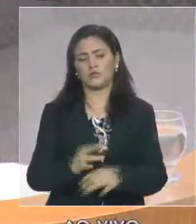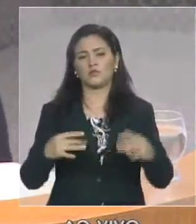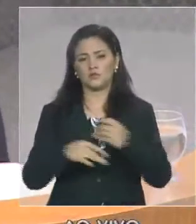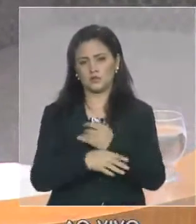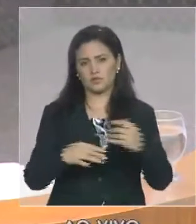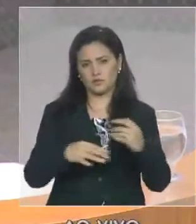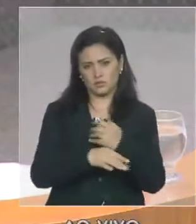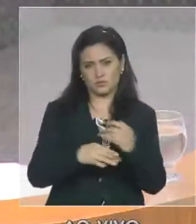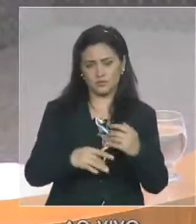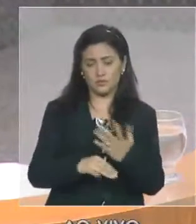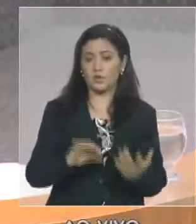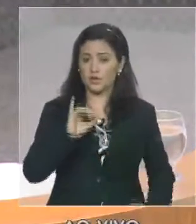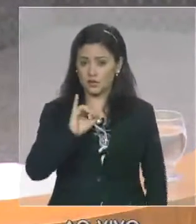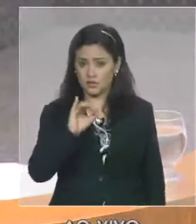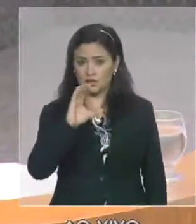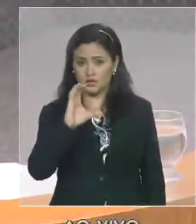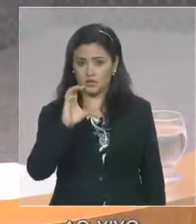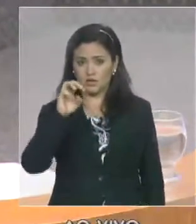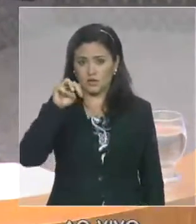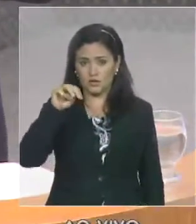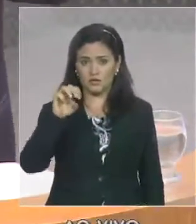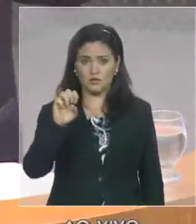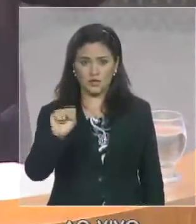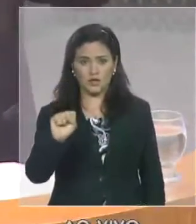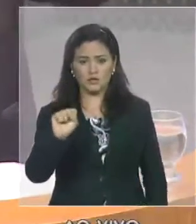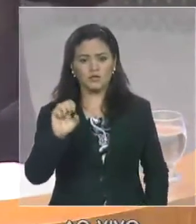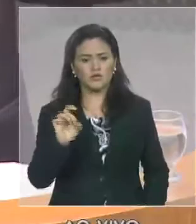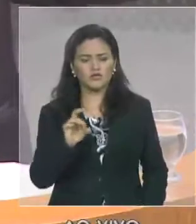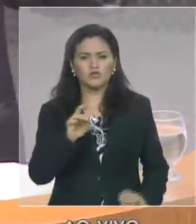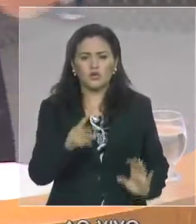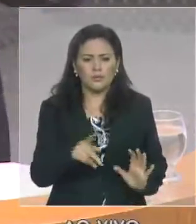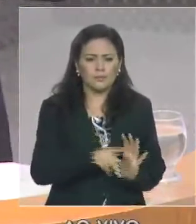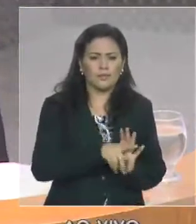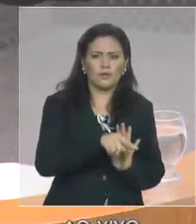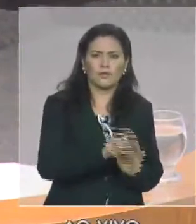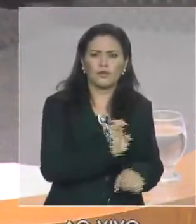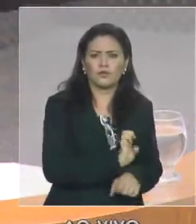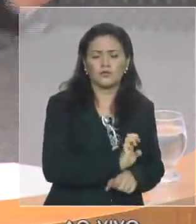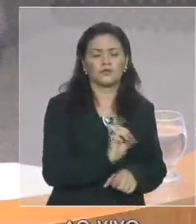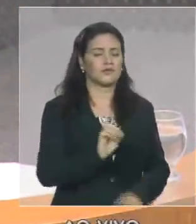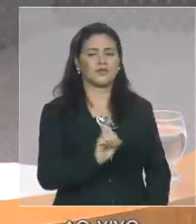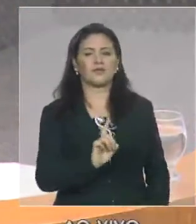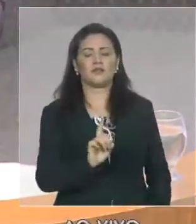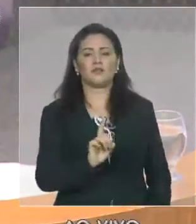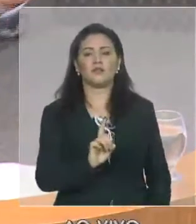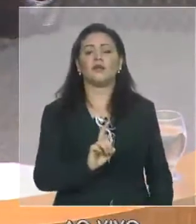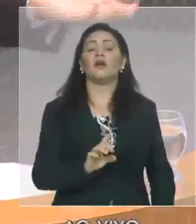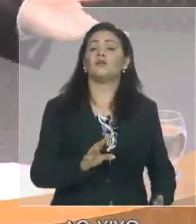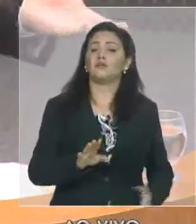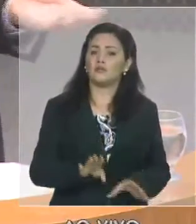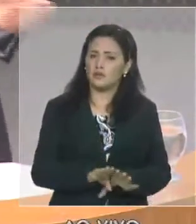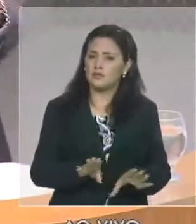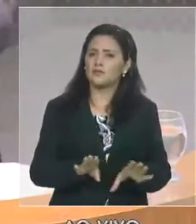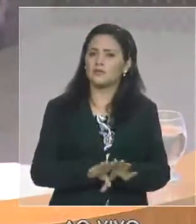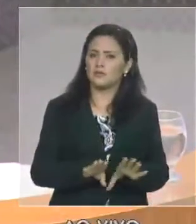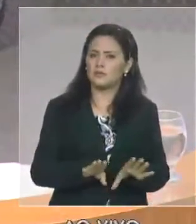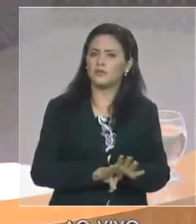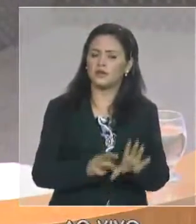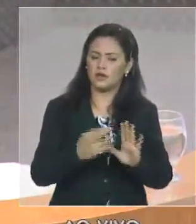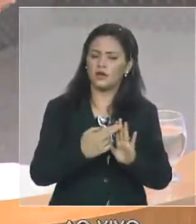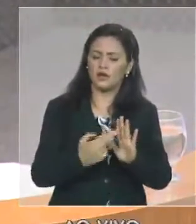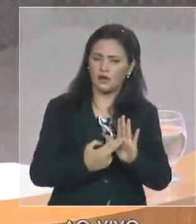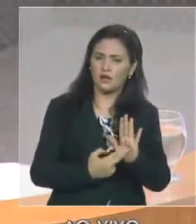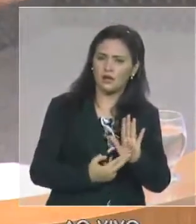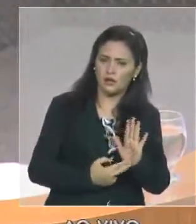ICMS não pertence apenas aos estados. Em alguns momentos eu digo, infelizmente, mas em razão de regras constitucionais,